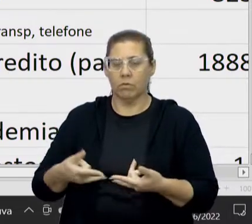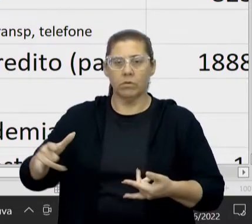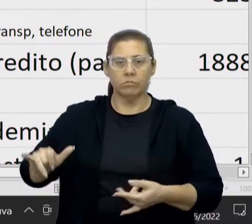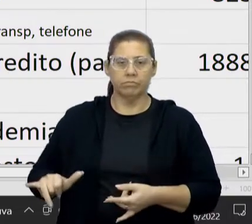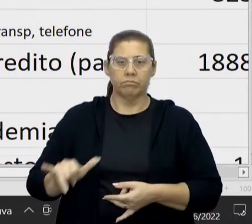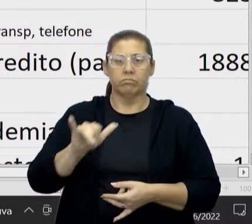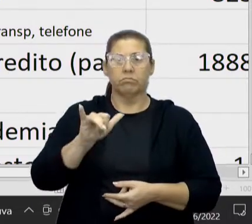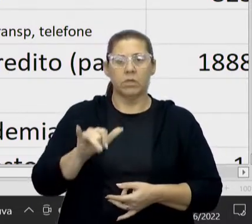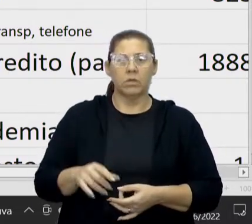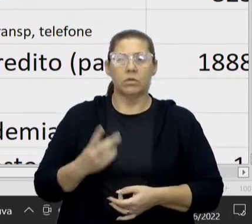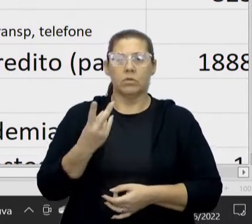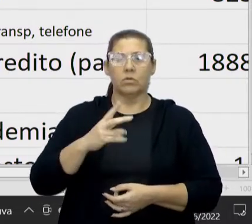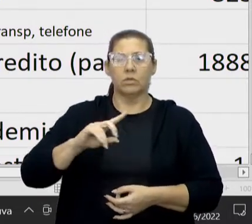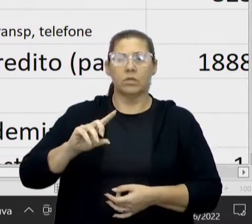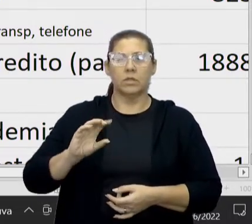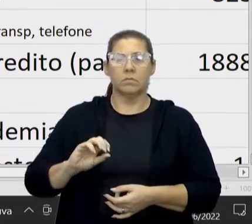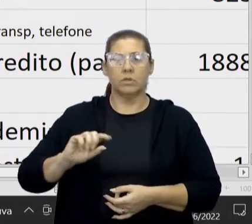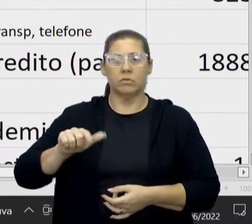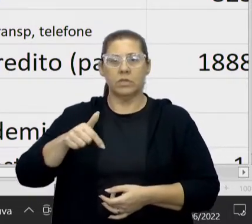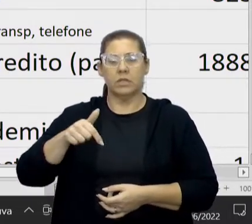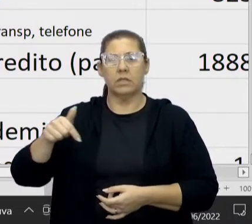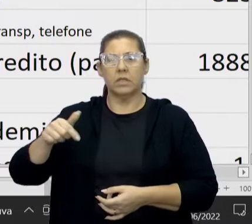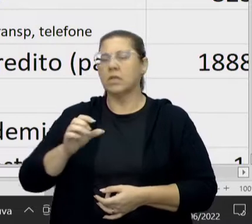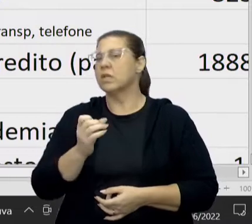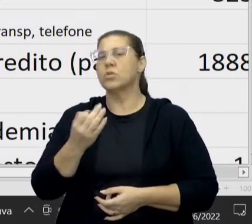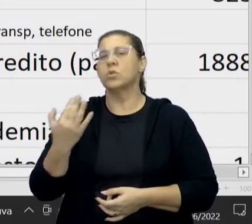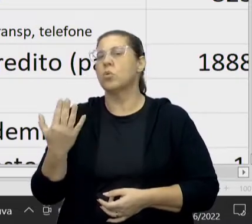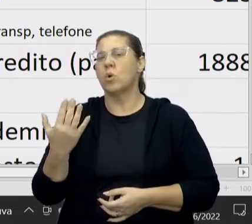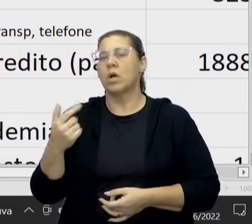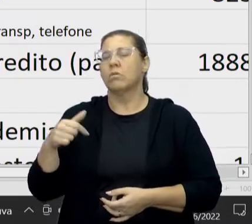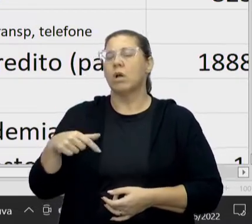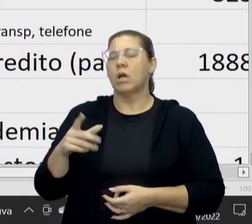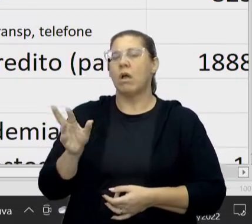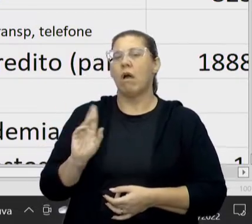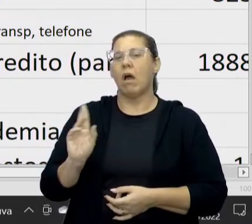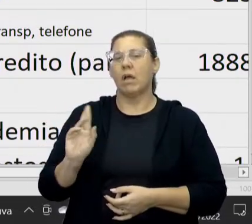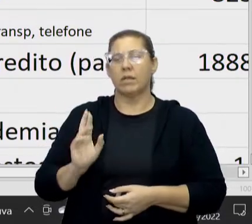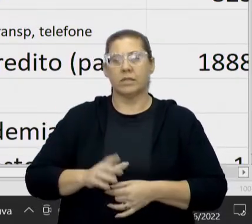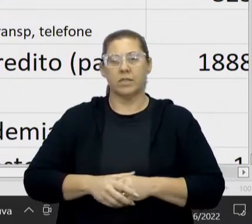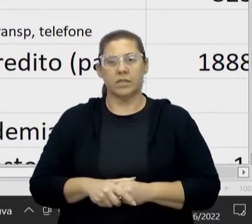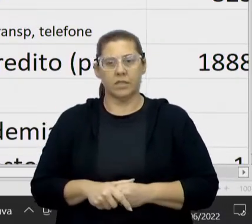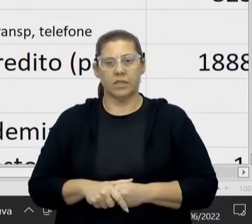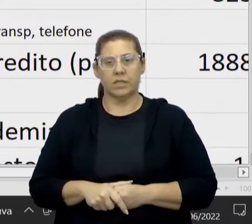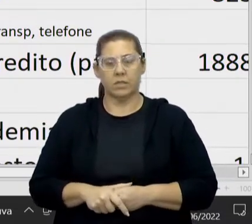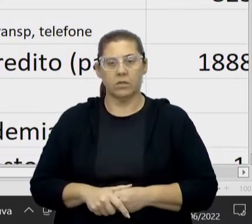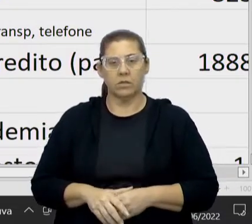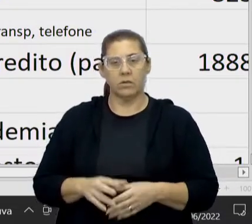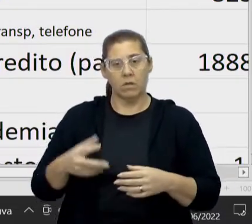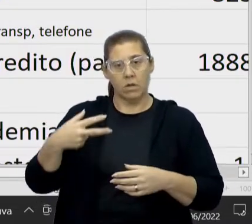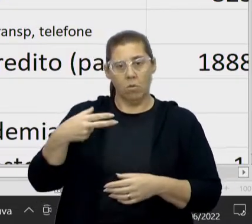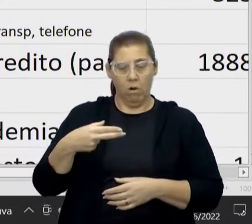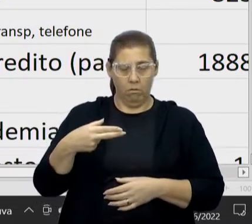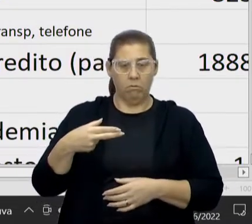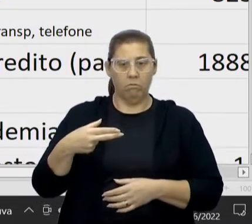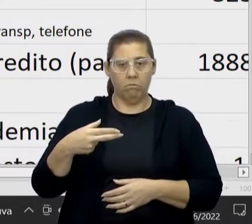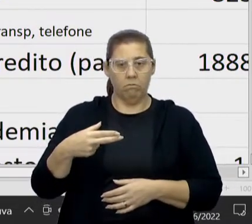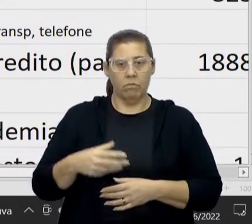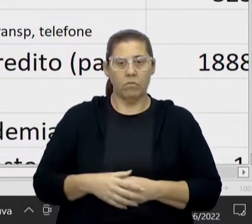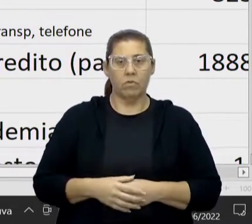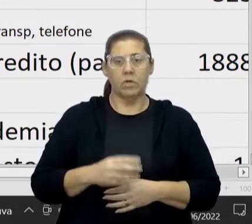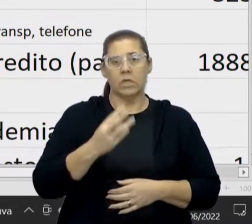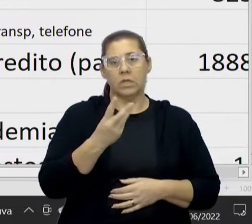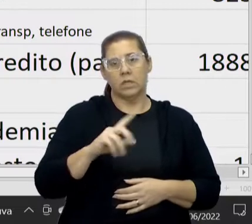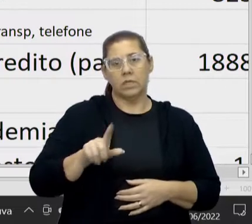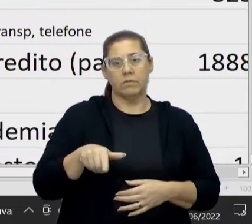.077 dólares australiano. Quanto será que custa isso em reais? Eu vou fazer igual. Pego 3